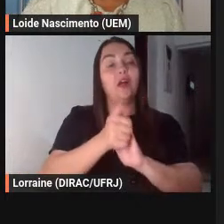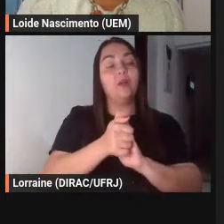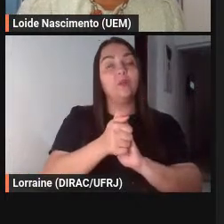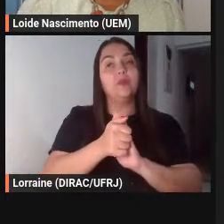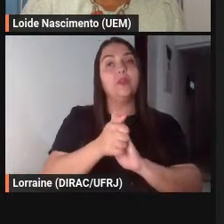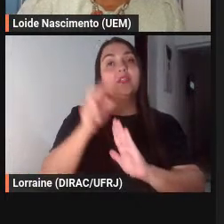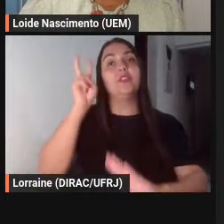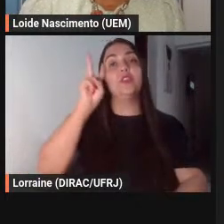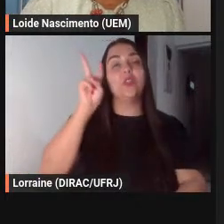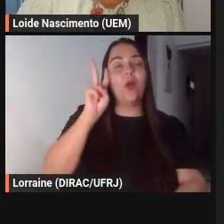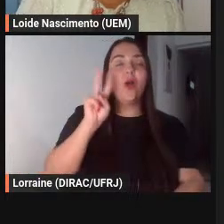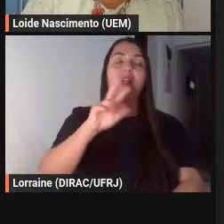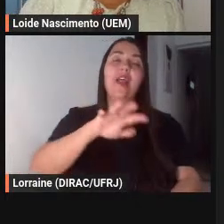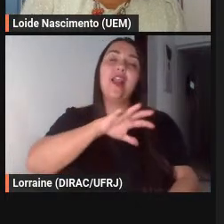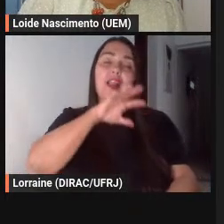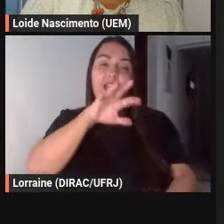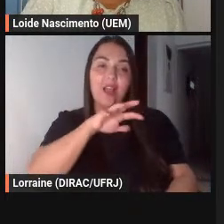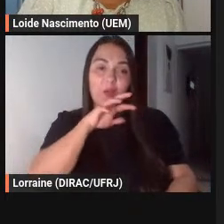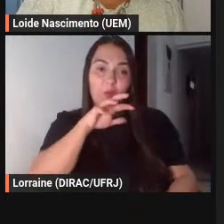a capa